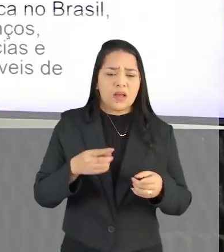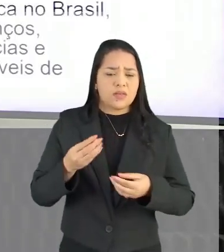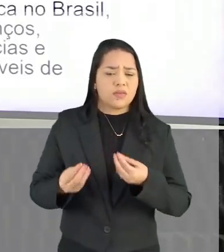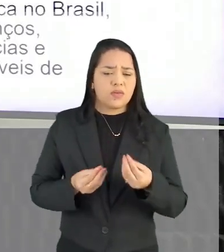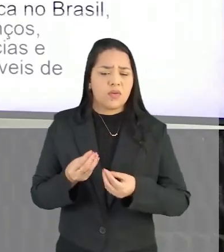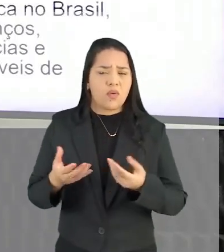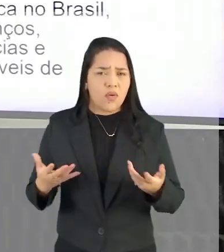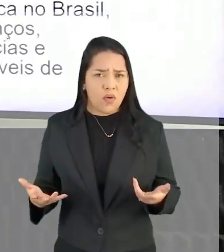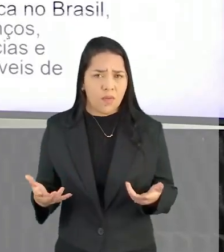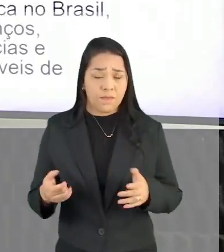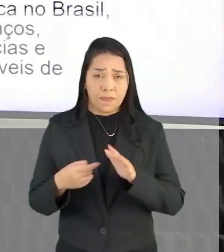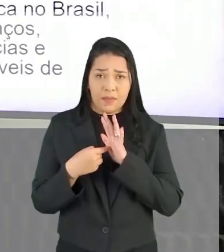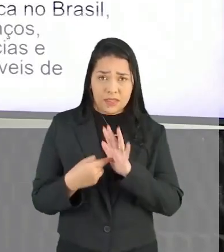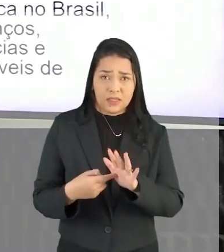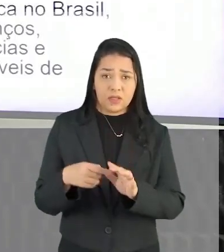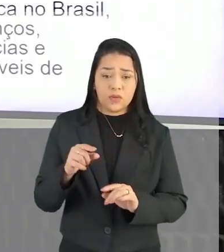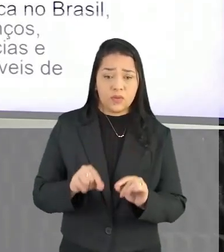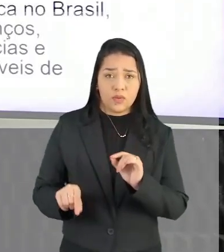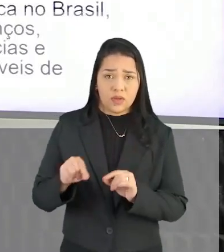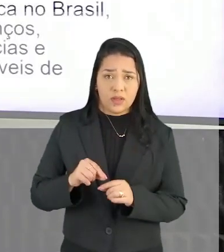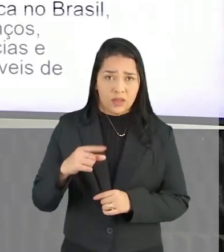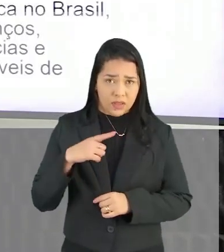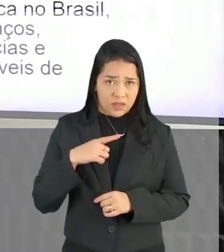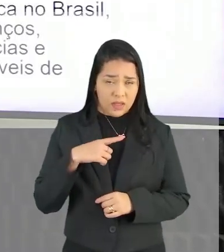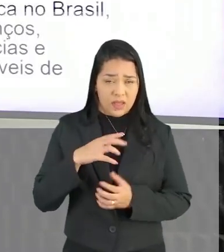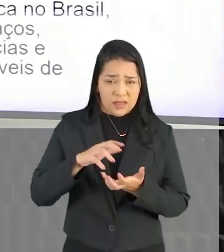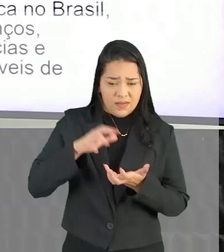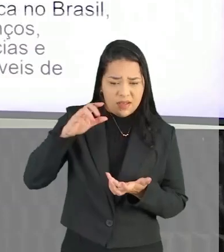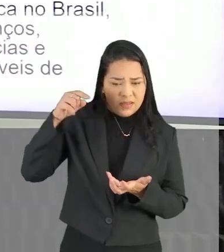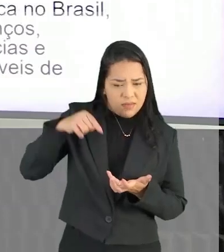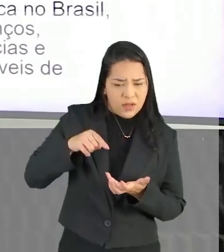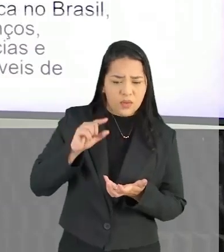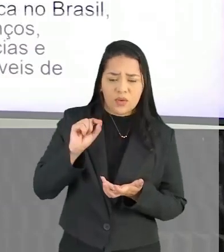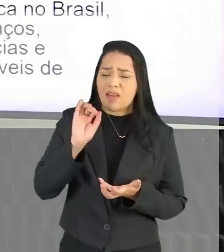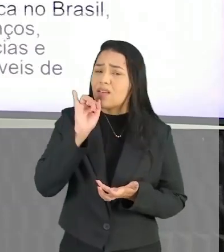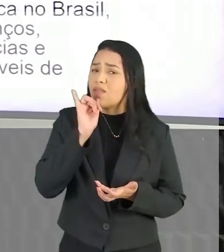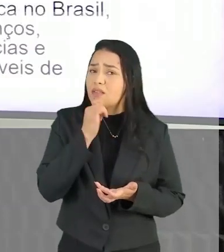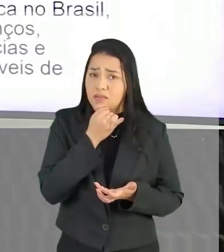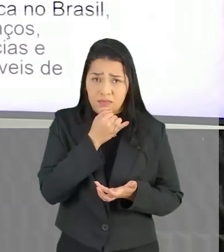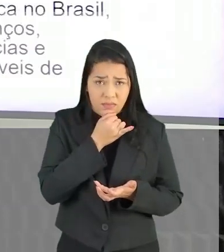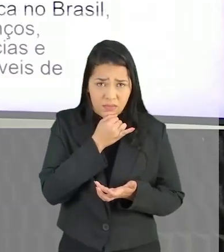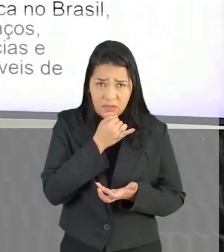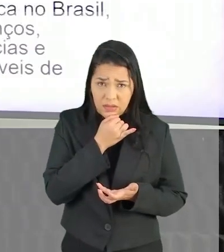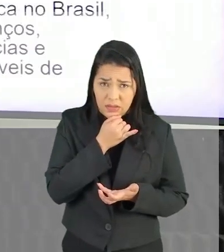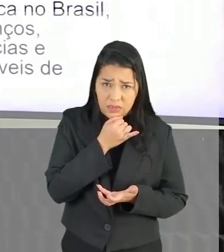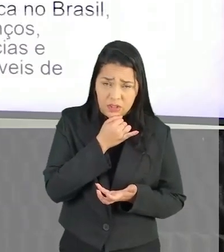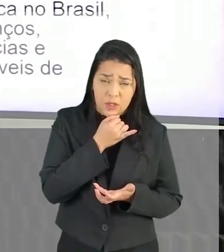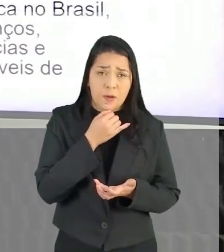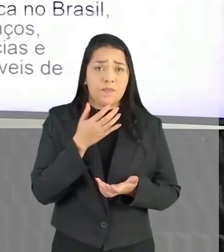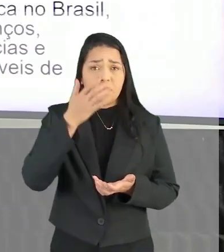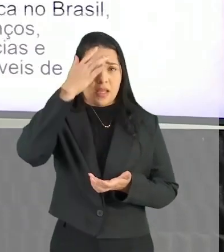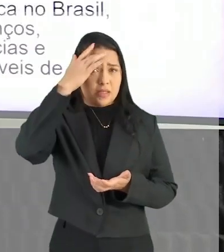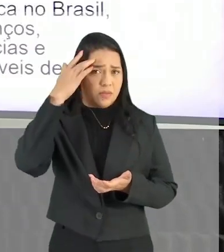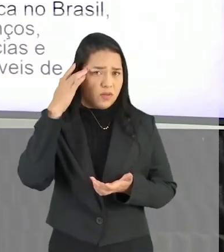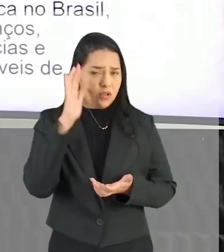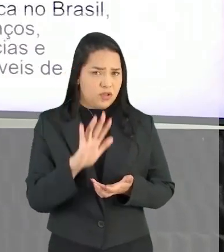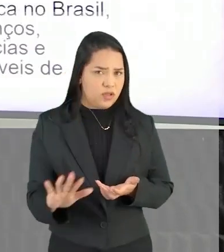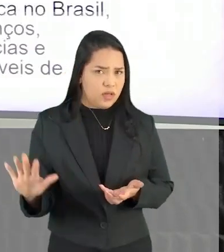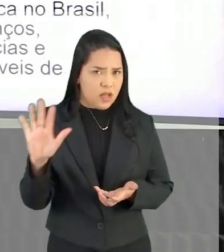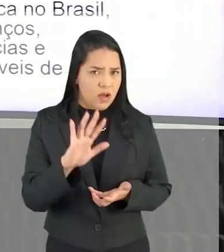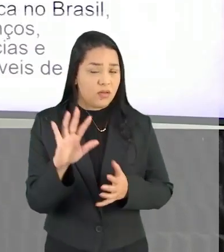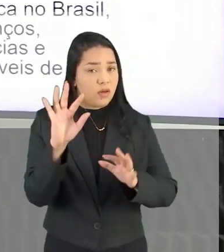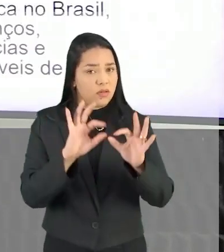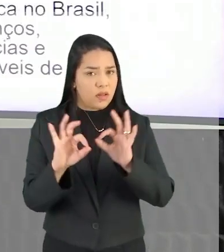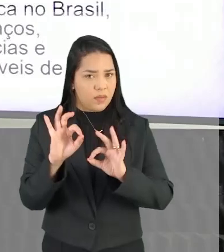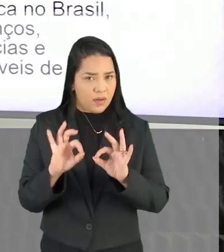O autor está apresentando Que esse envelhecimento Infelizmente Ele não está As pessoas de forma geral Não estão